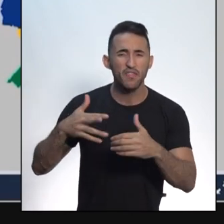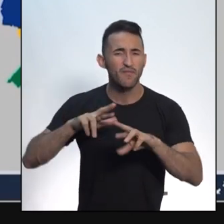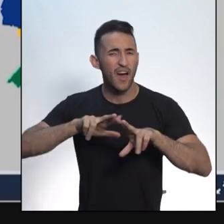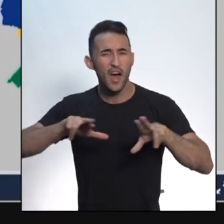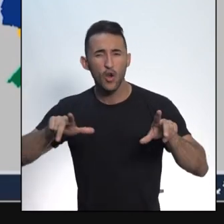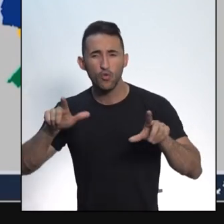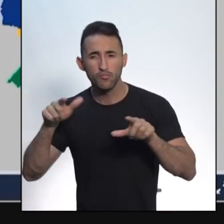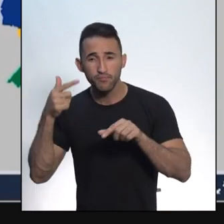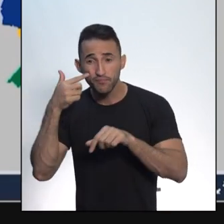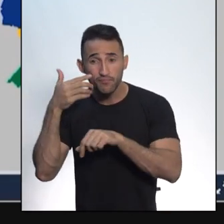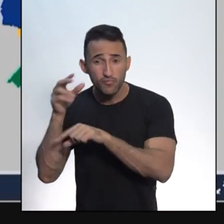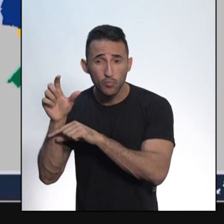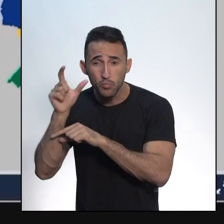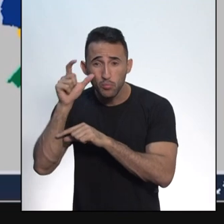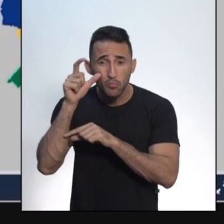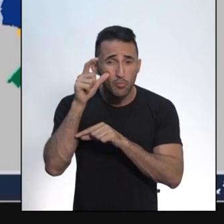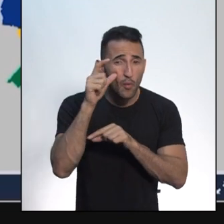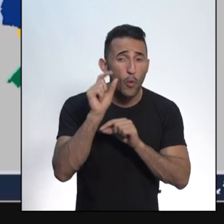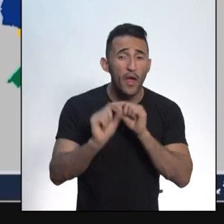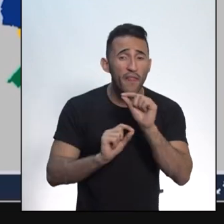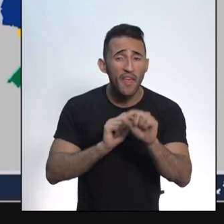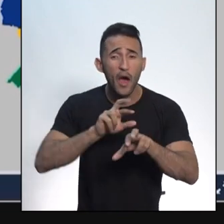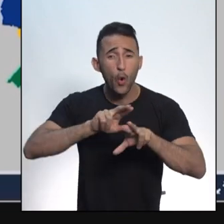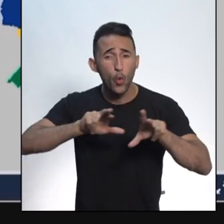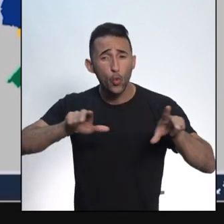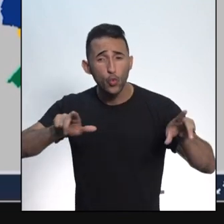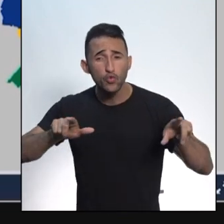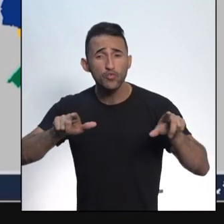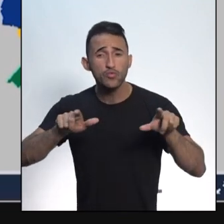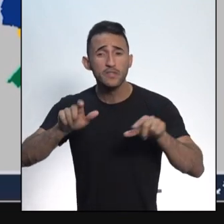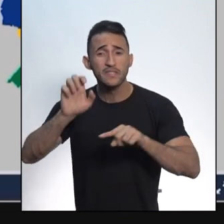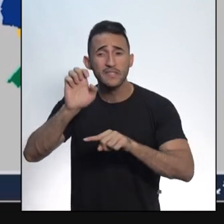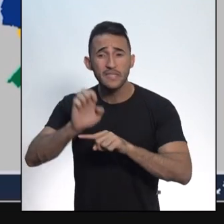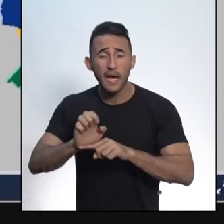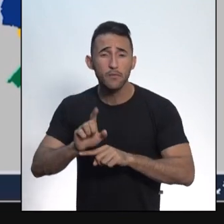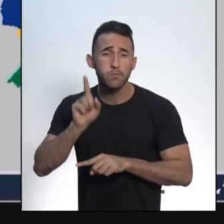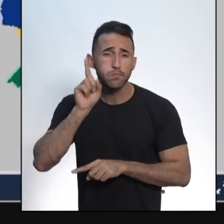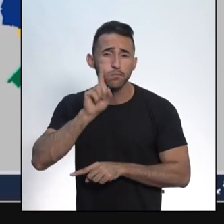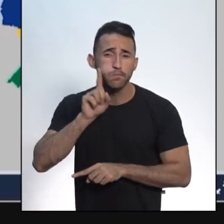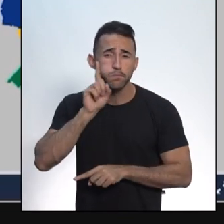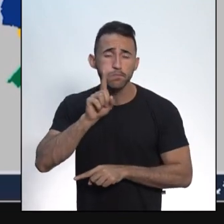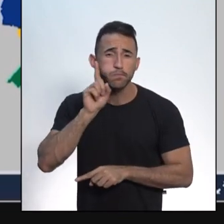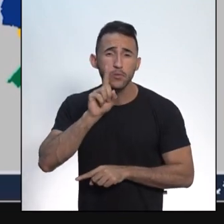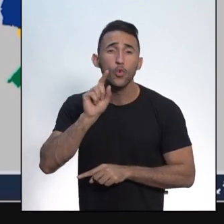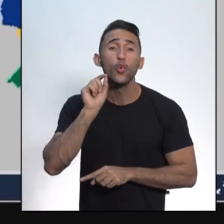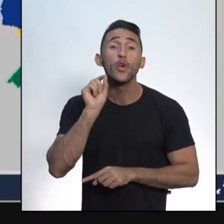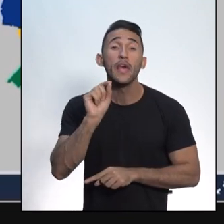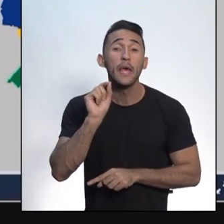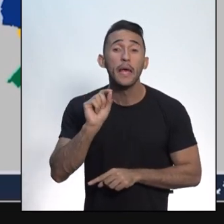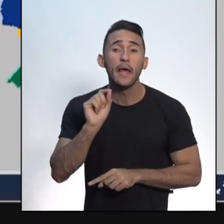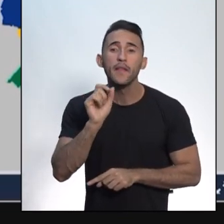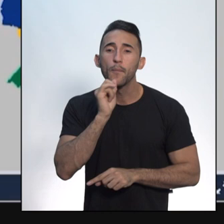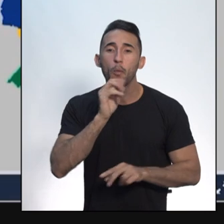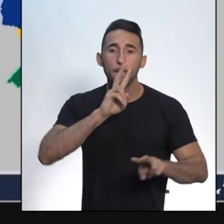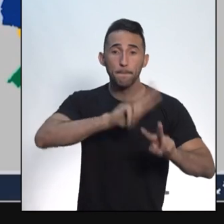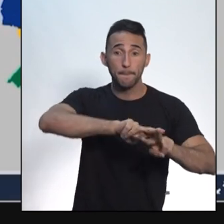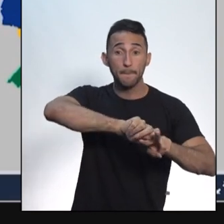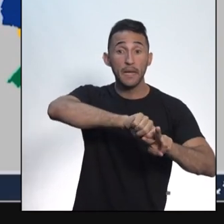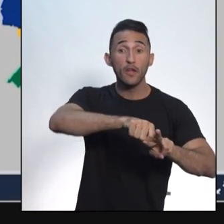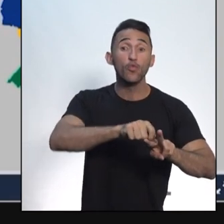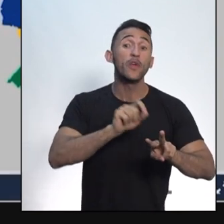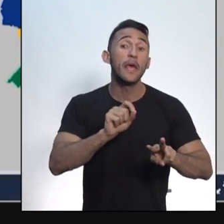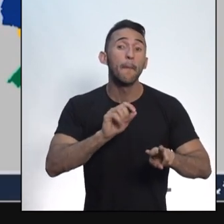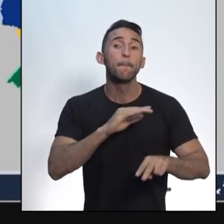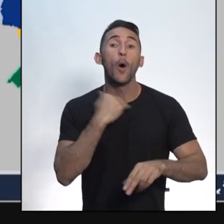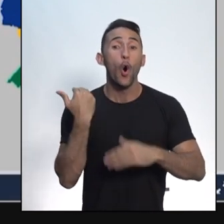que existem determinados estados americanos em que a pena máxima é a pena capital, é a